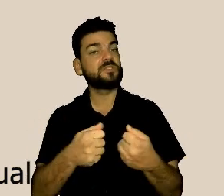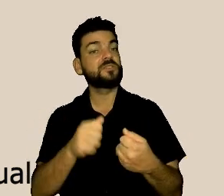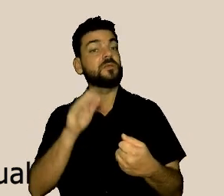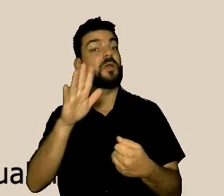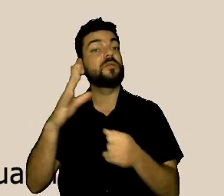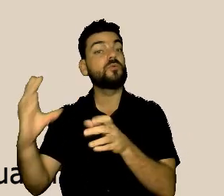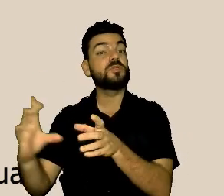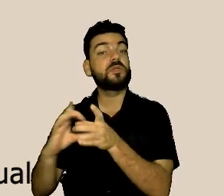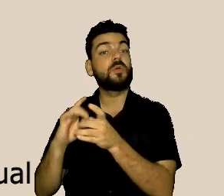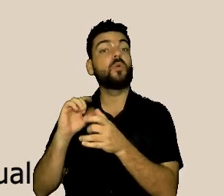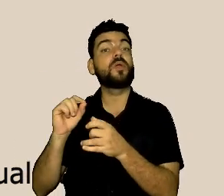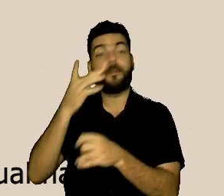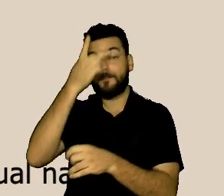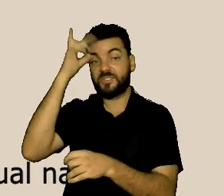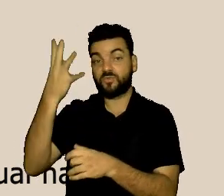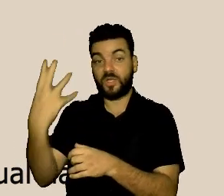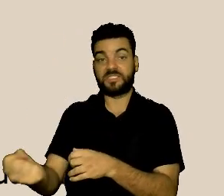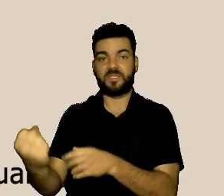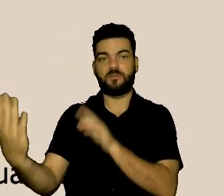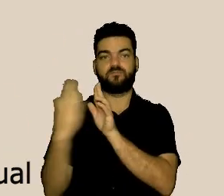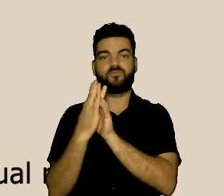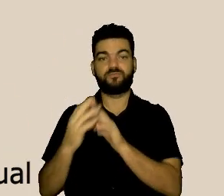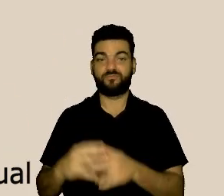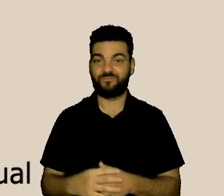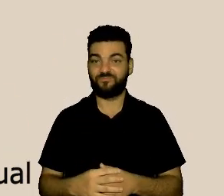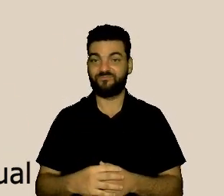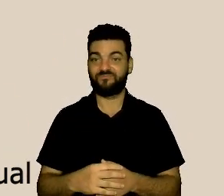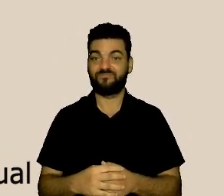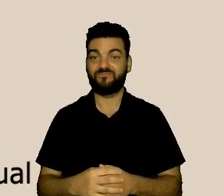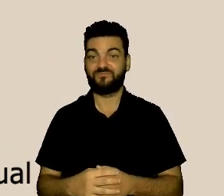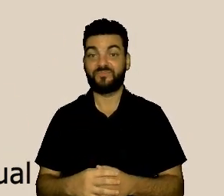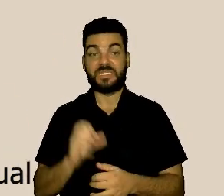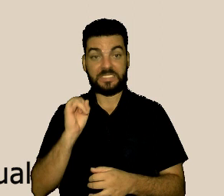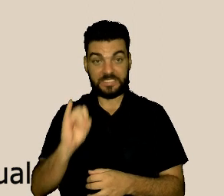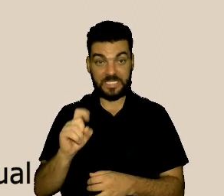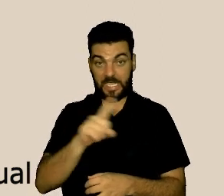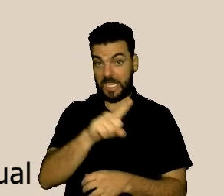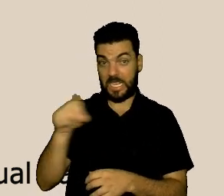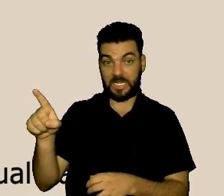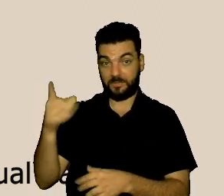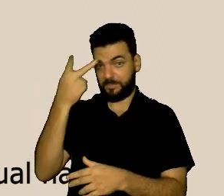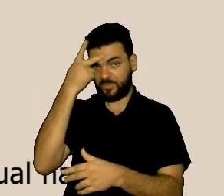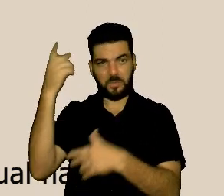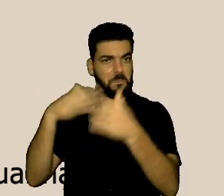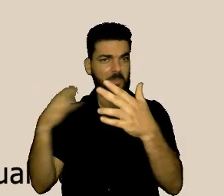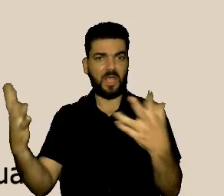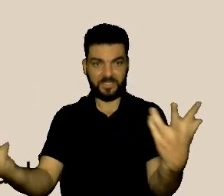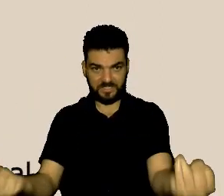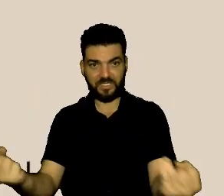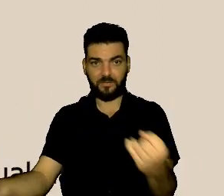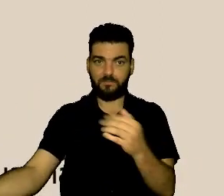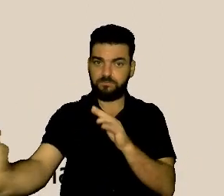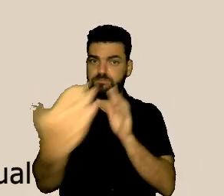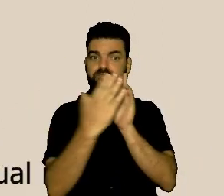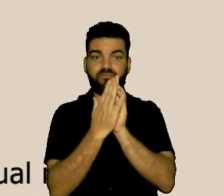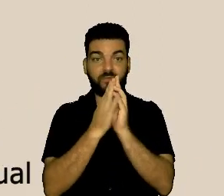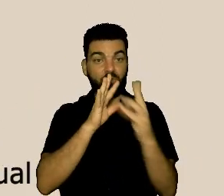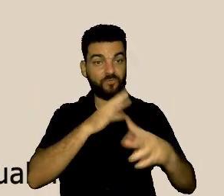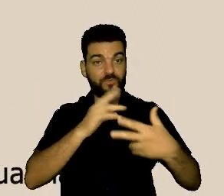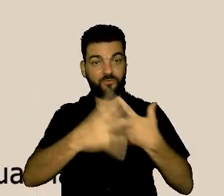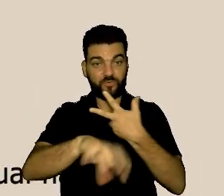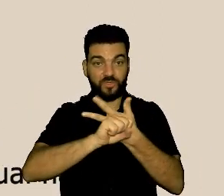sua manifestação, vai buscar a ouvidoria para que a sua voz tenha eco. Nós vamos